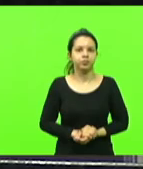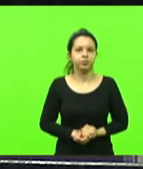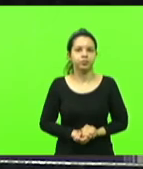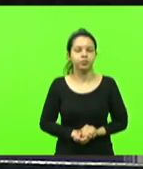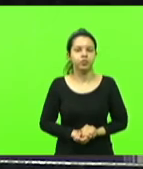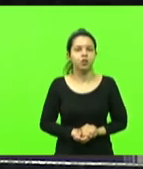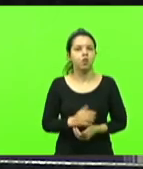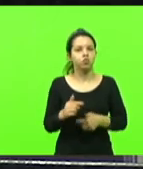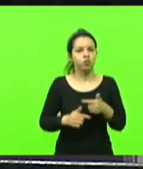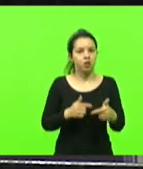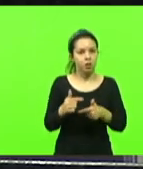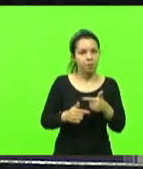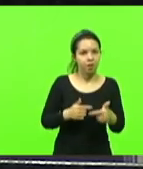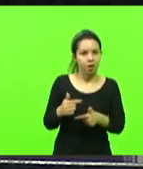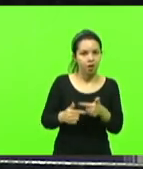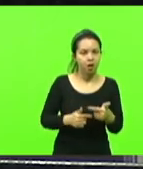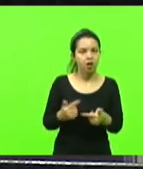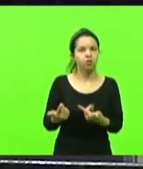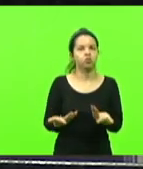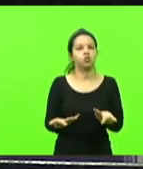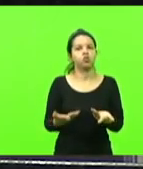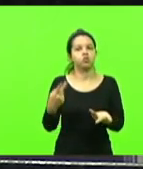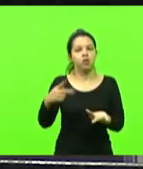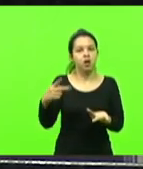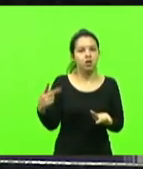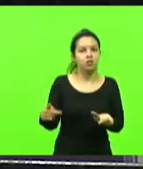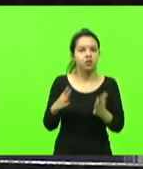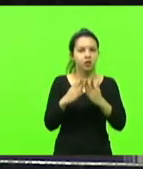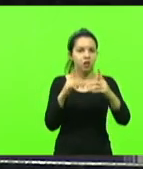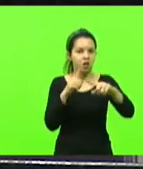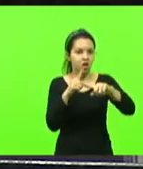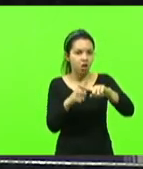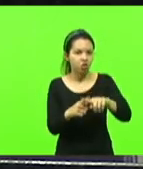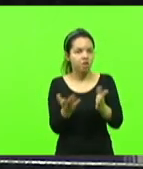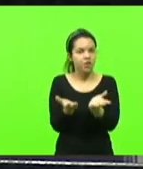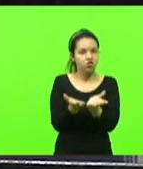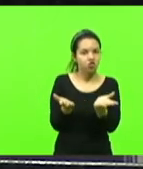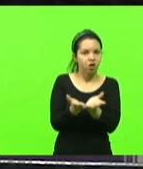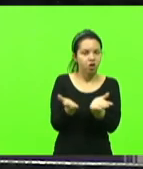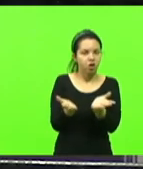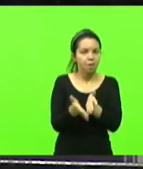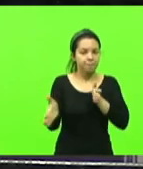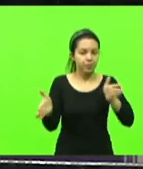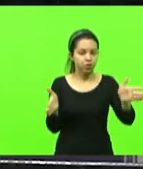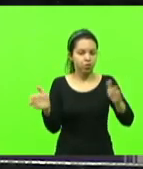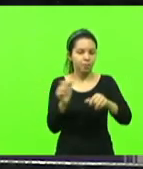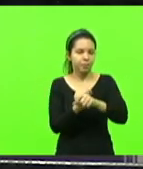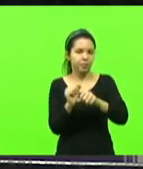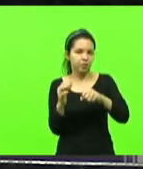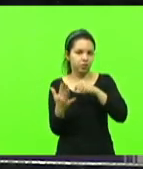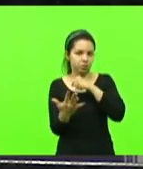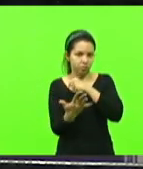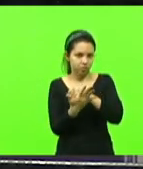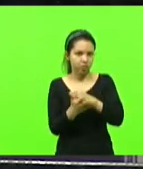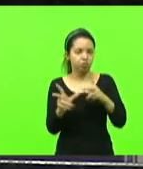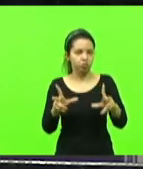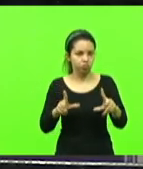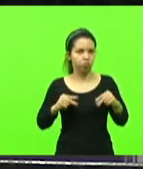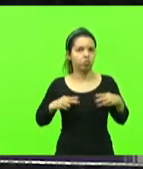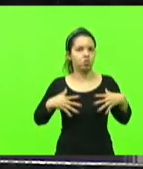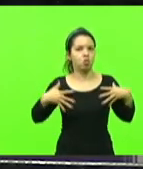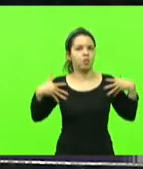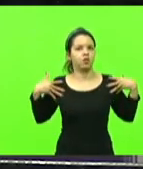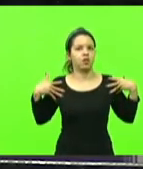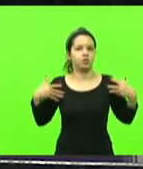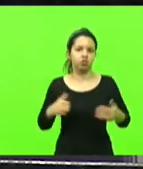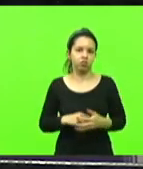serviços prestados pelas igrejas evangélicas no período da pandemia. Essa sessão